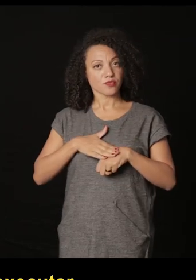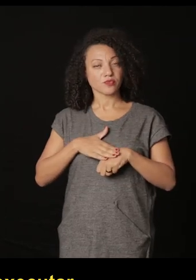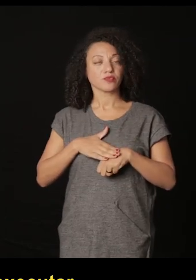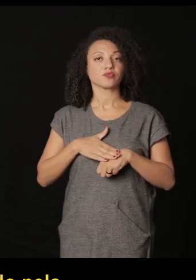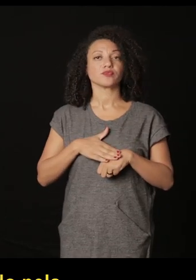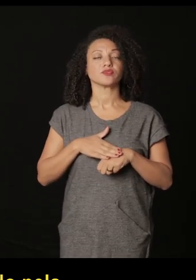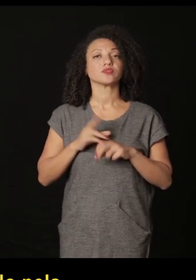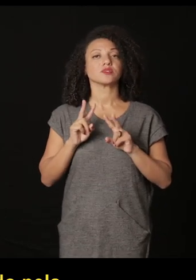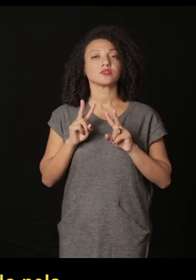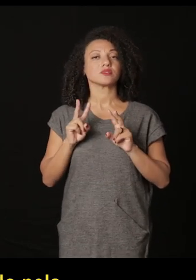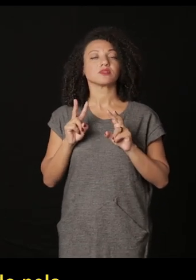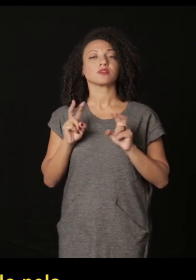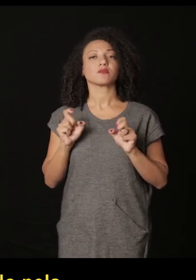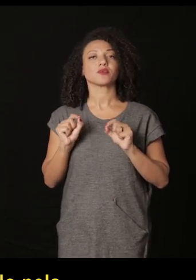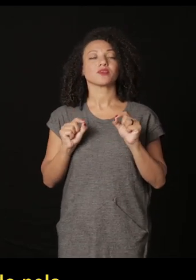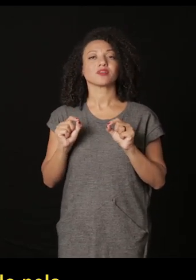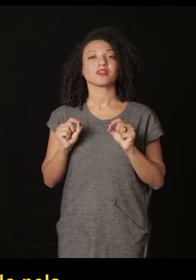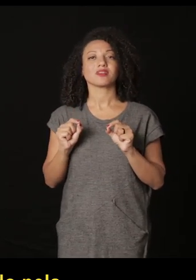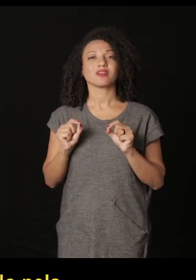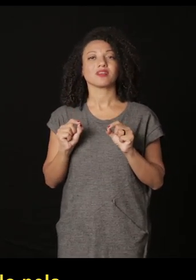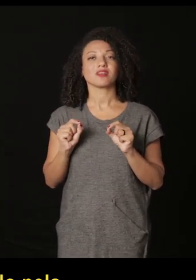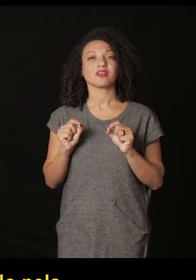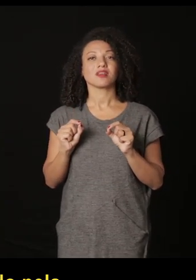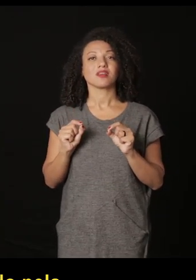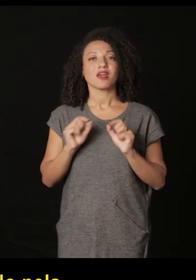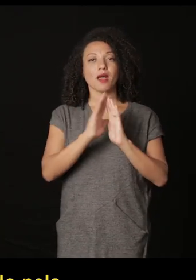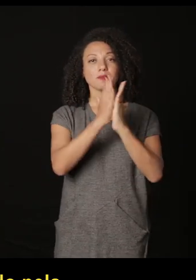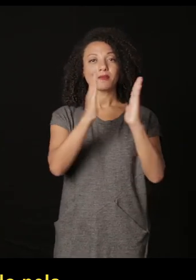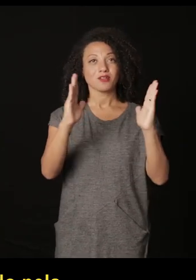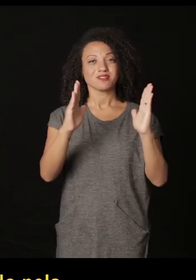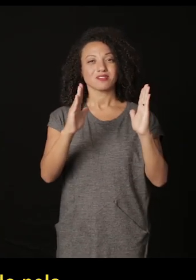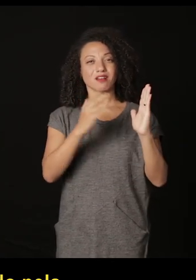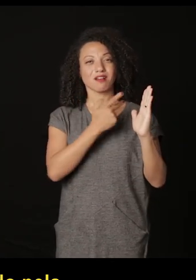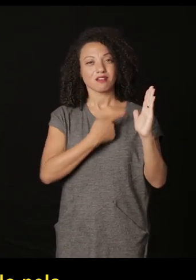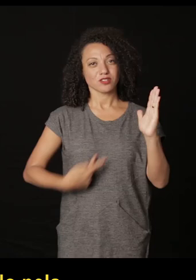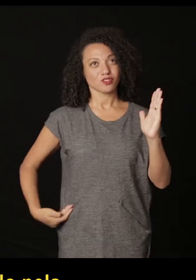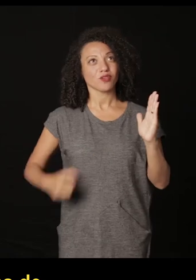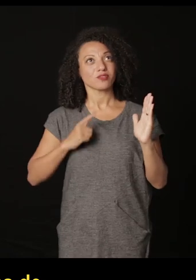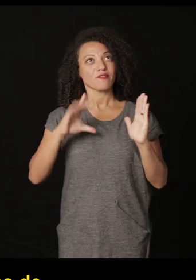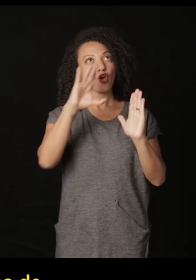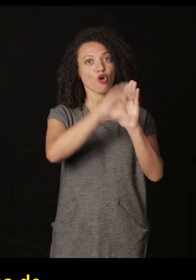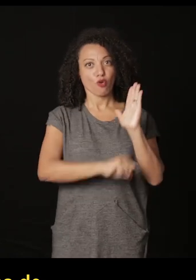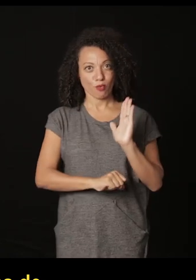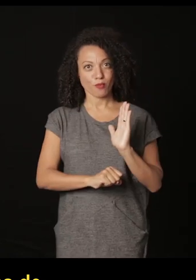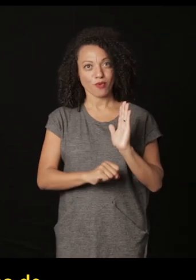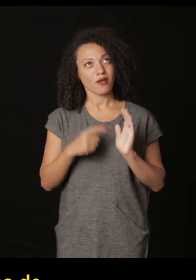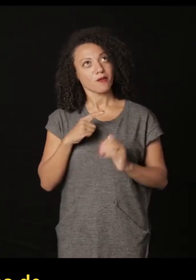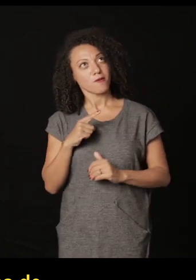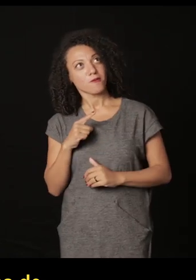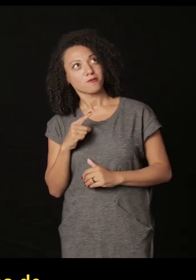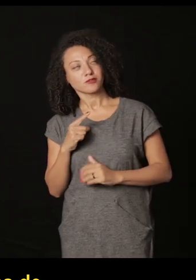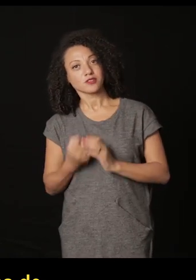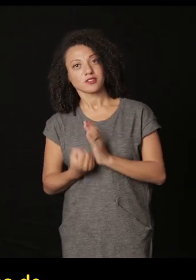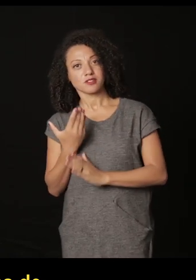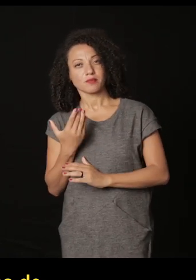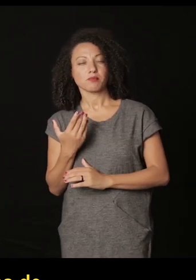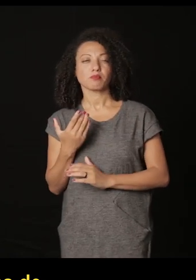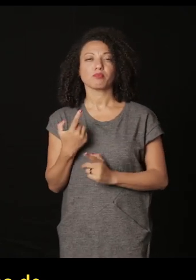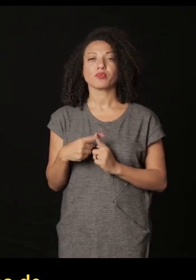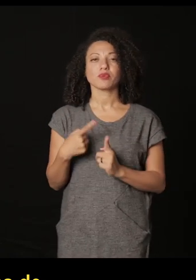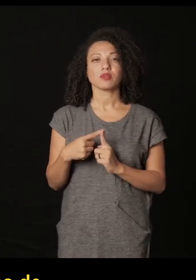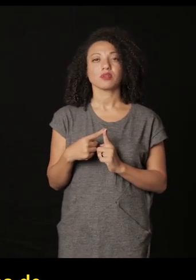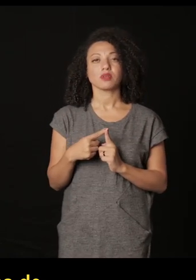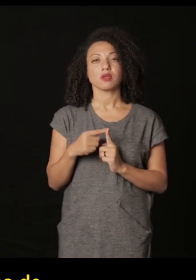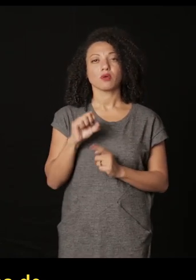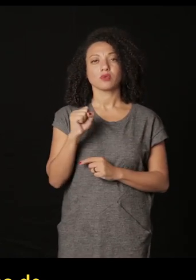executar foi sobre o furto o roubo sofrido pela biblioteca nacional de onde foram roubadas cerca de